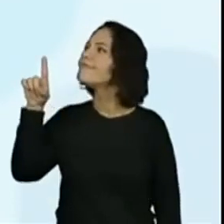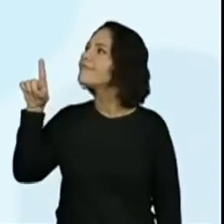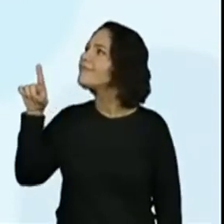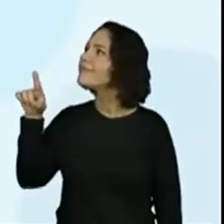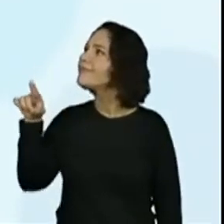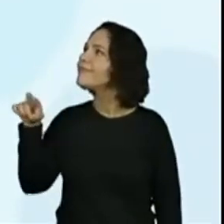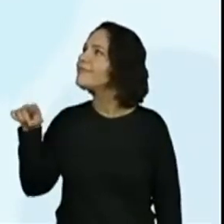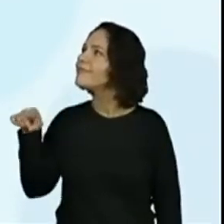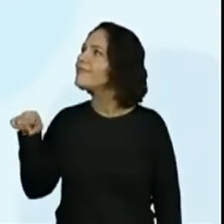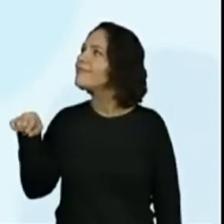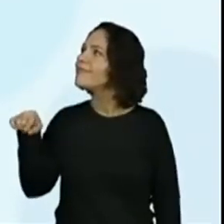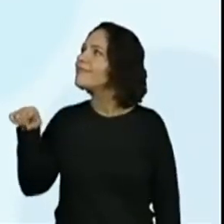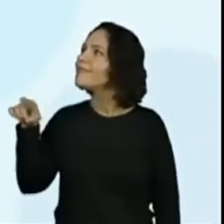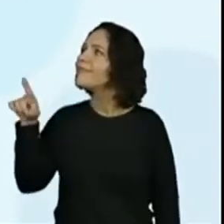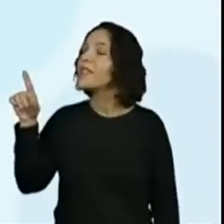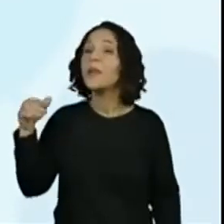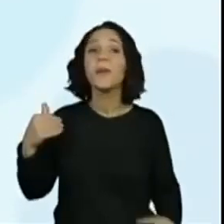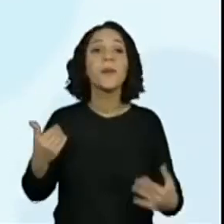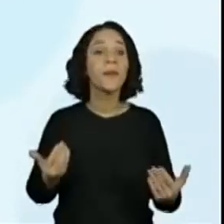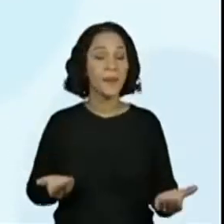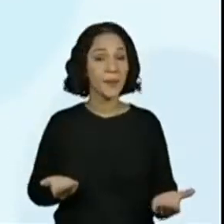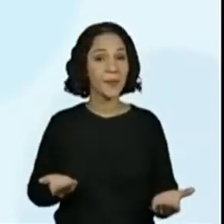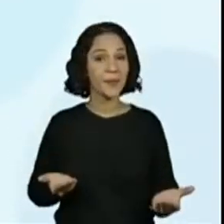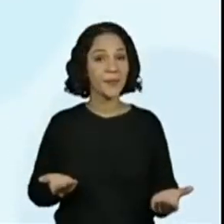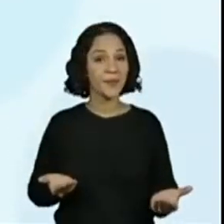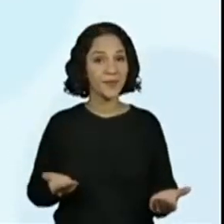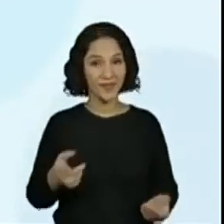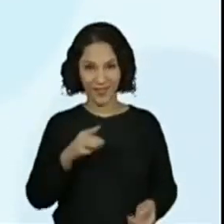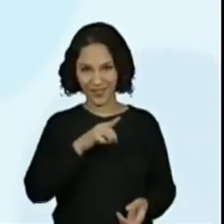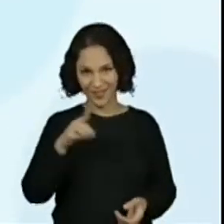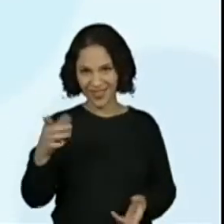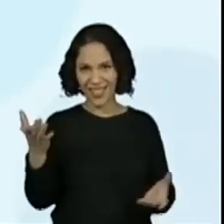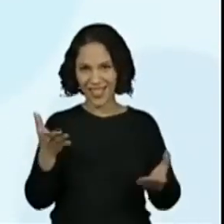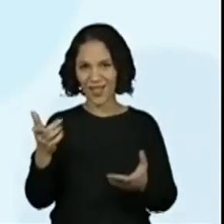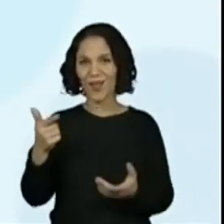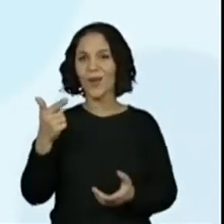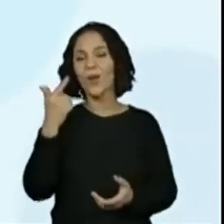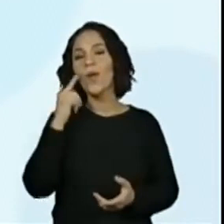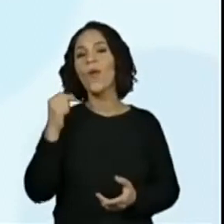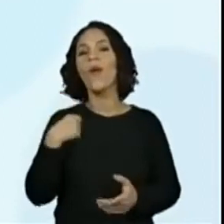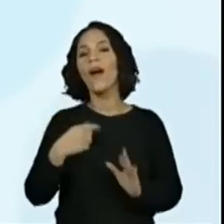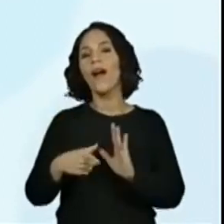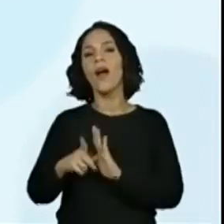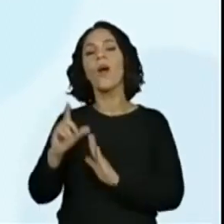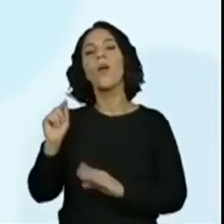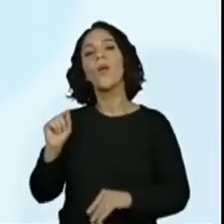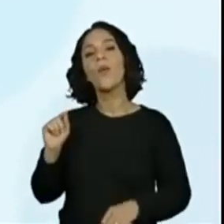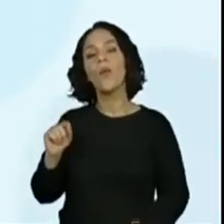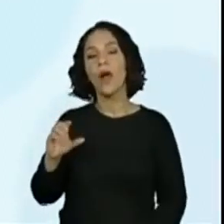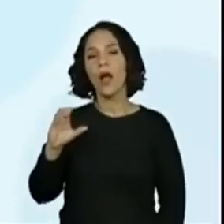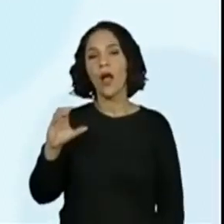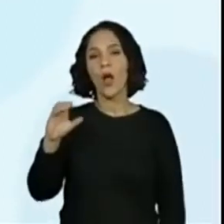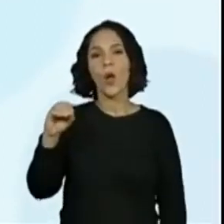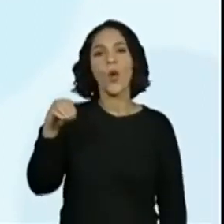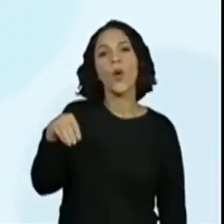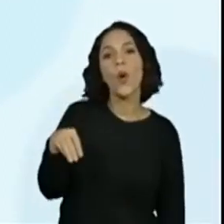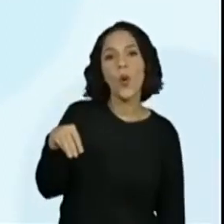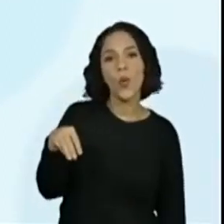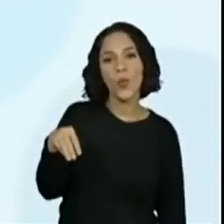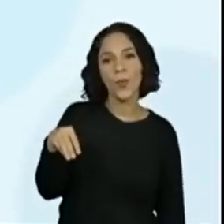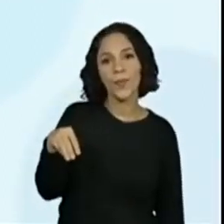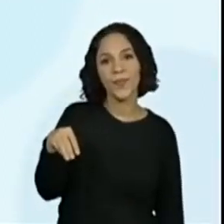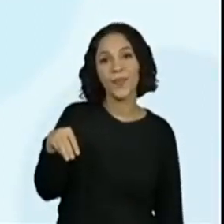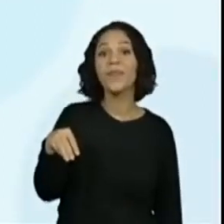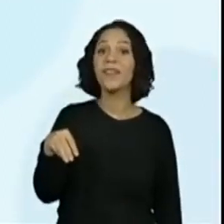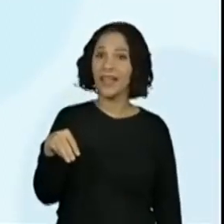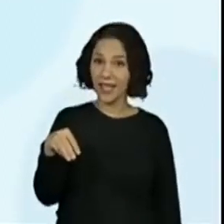Olha só. Eles estão usando uma referência que a gente fez a escrita agora há pouco da palavra com. Com? Com.